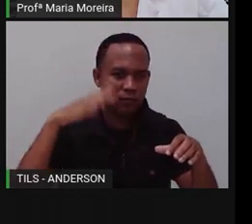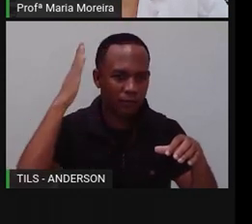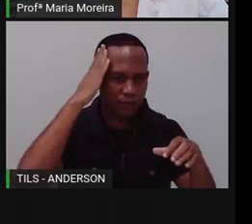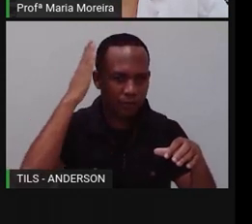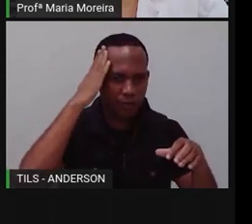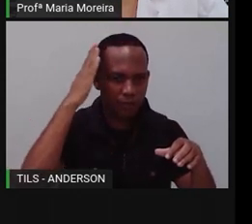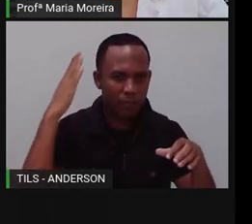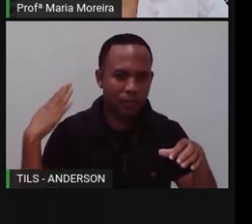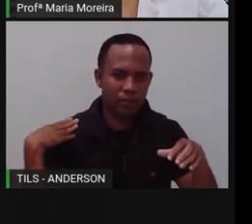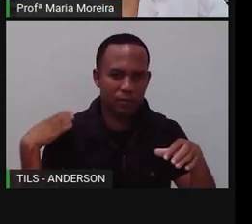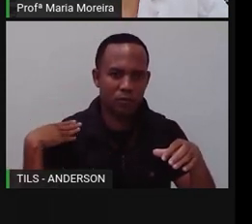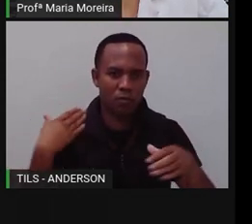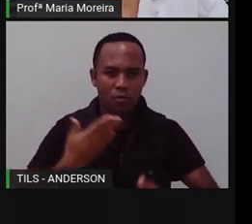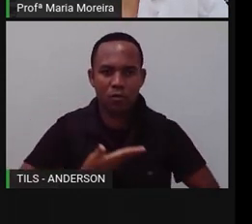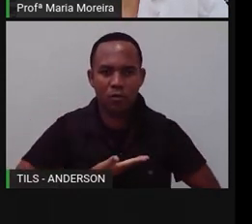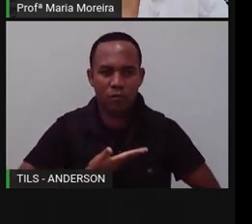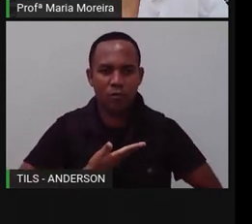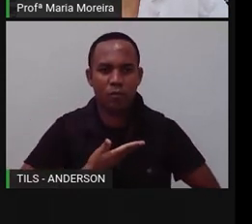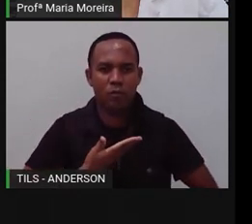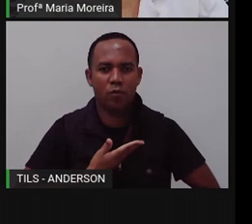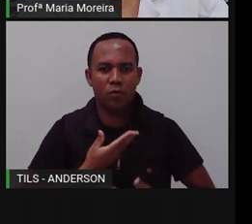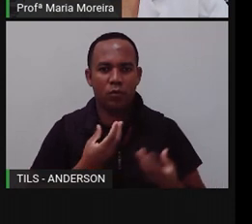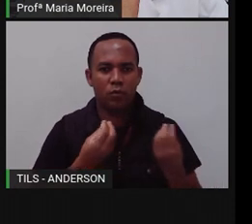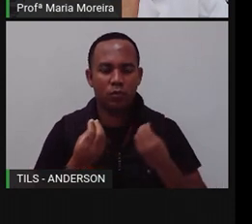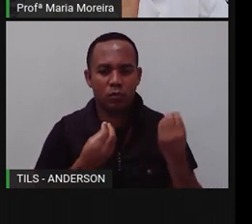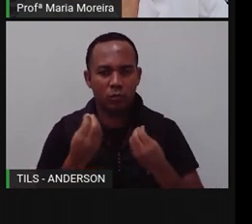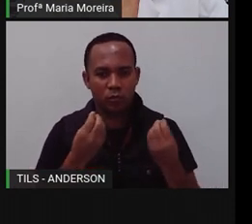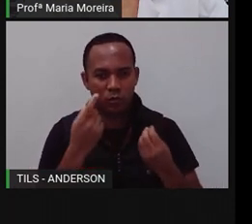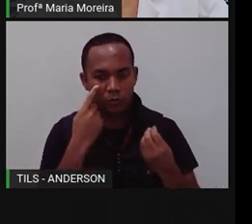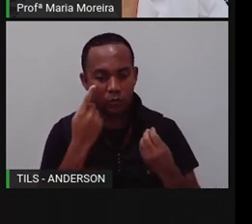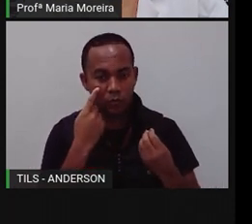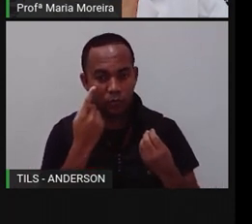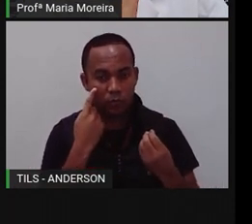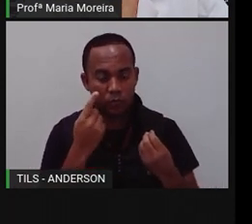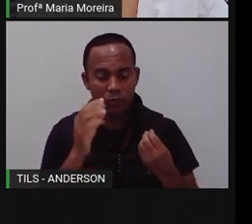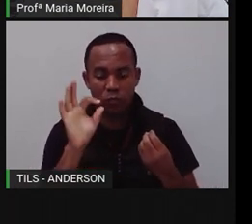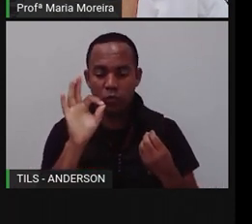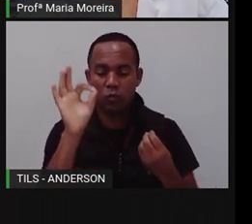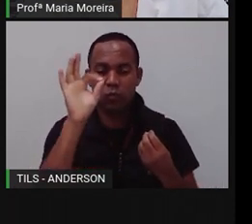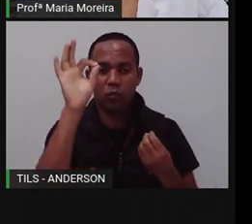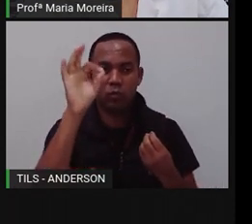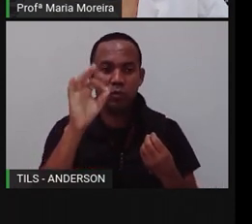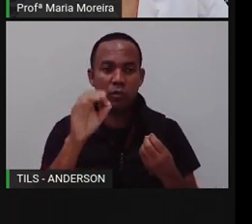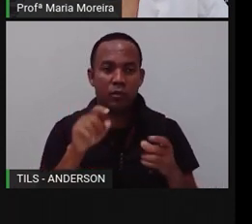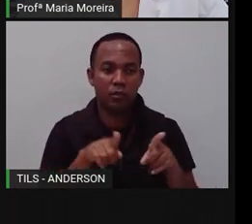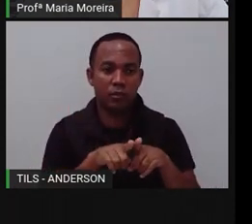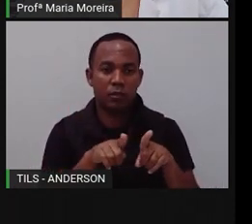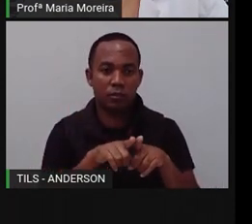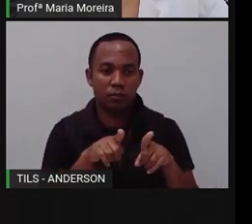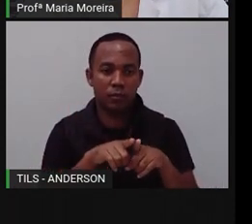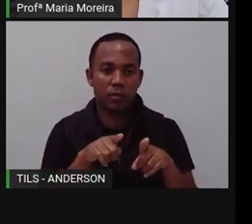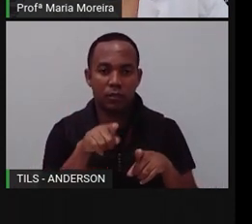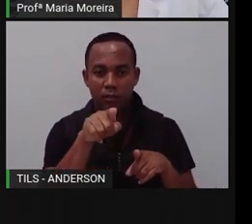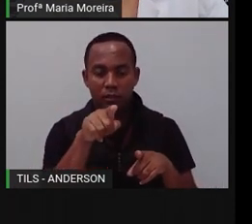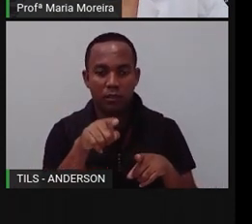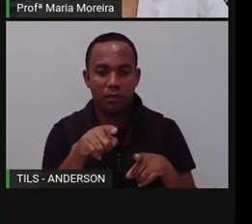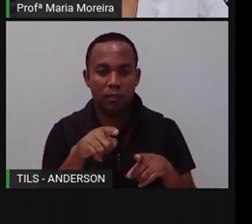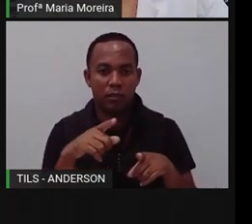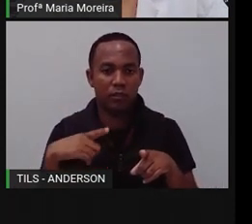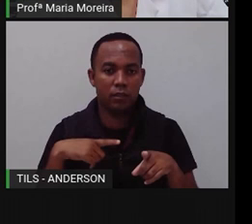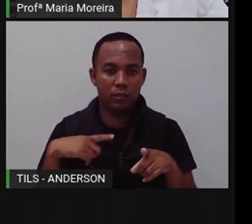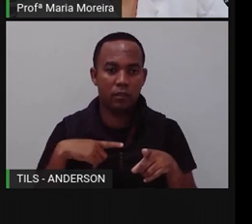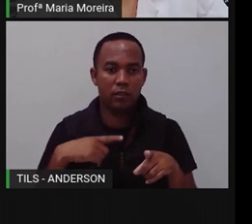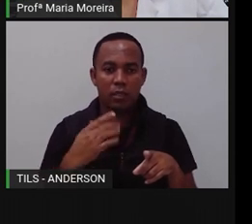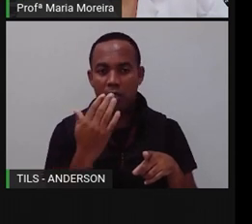tórax e membros, né? Que a gente vê aí os filetinhos, que são os membros dele. Durante a fase larval, o Aedes alimenta-se